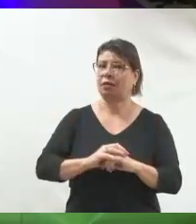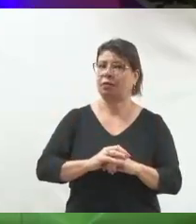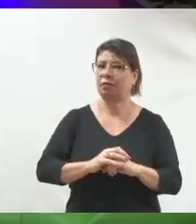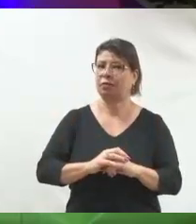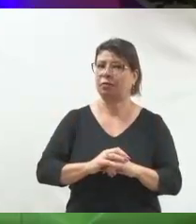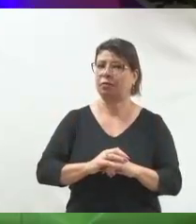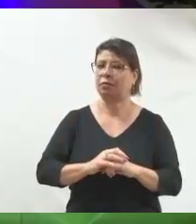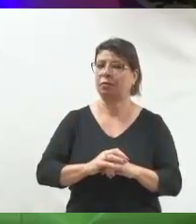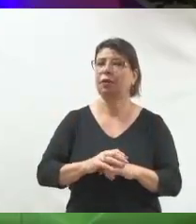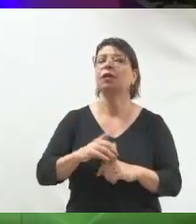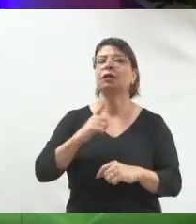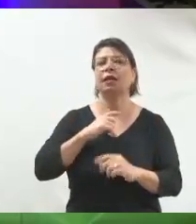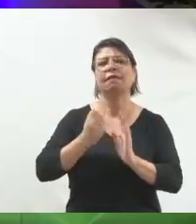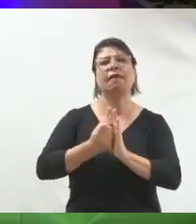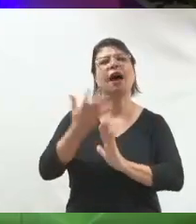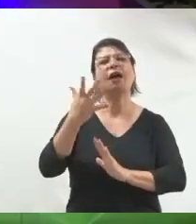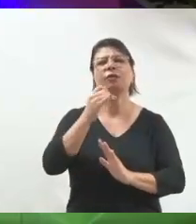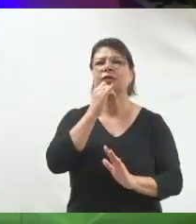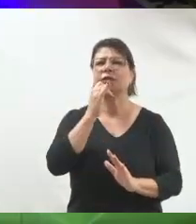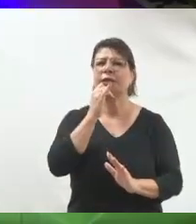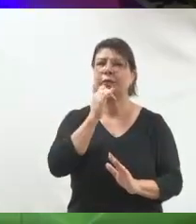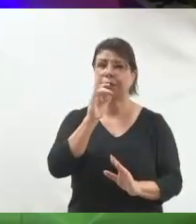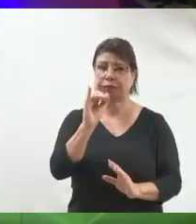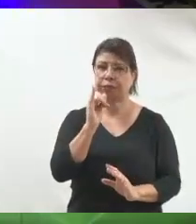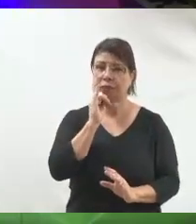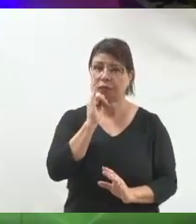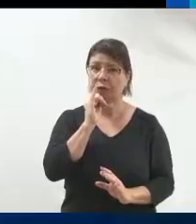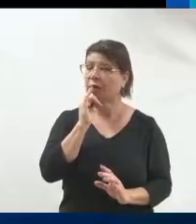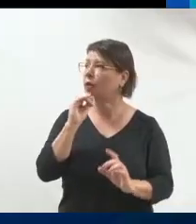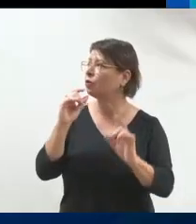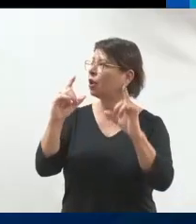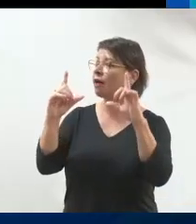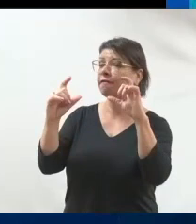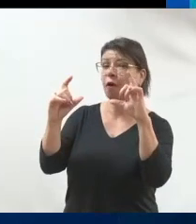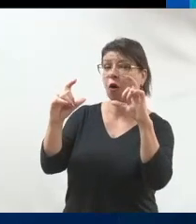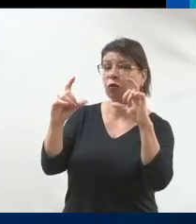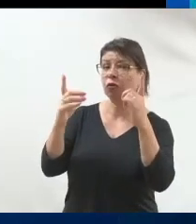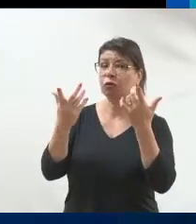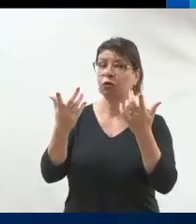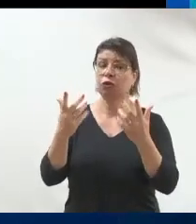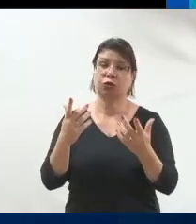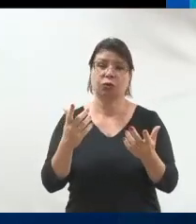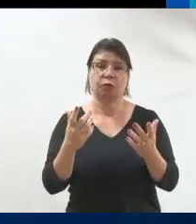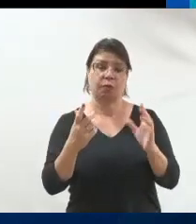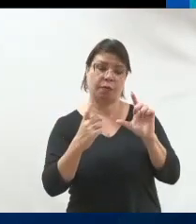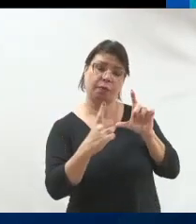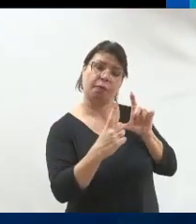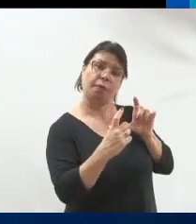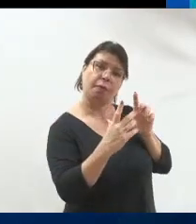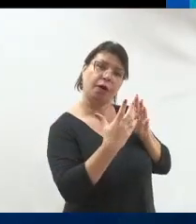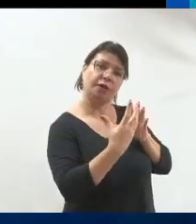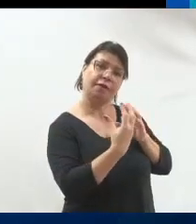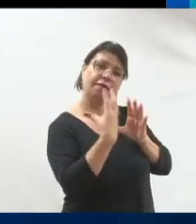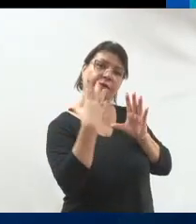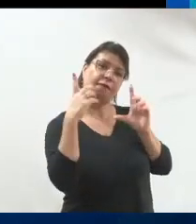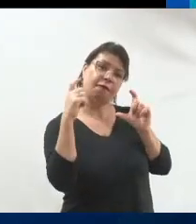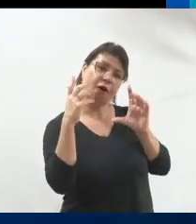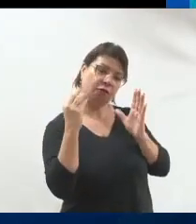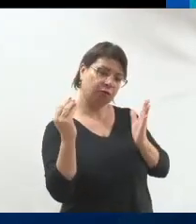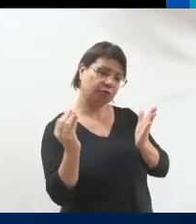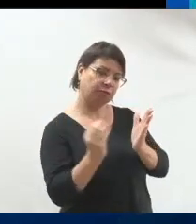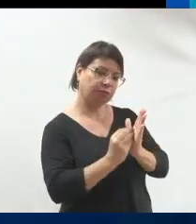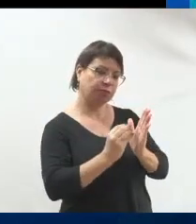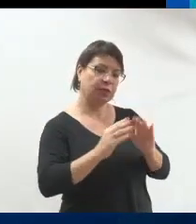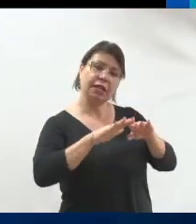Mais exemplos deles. Você tirar a foto de um porta-retrato, contar uma história das fotos desse porta-retrato. Tem